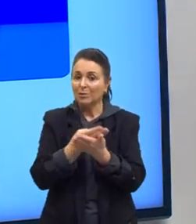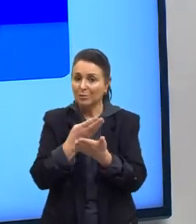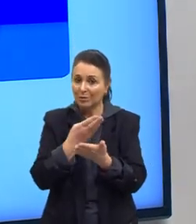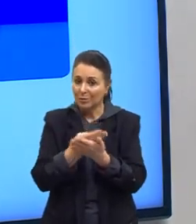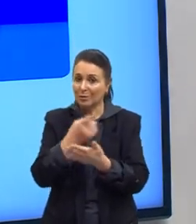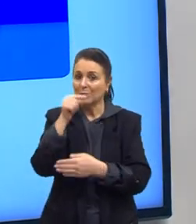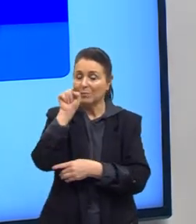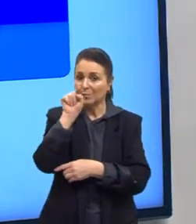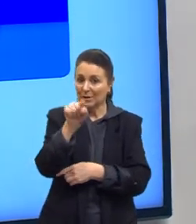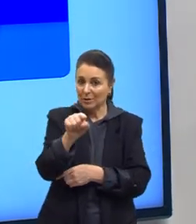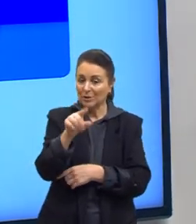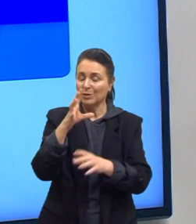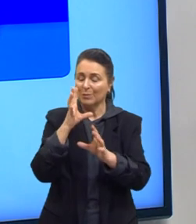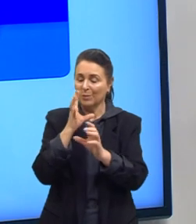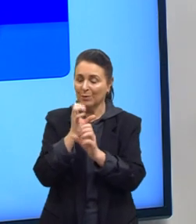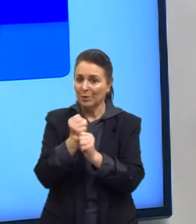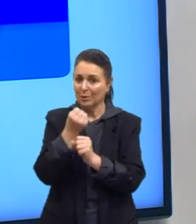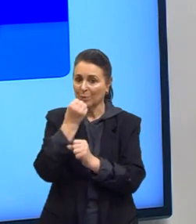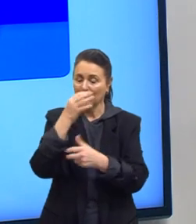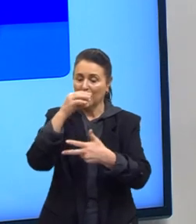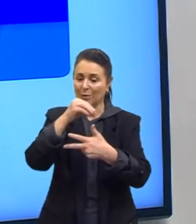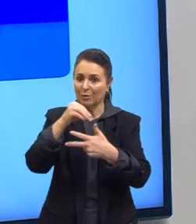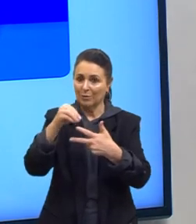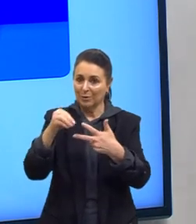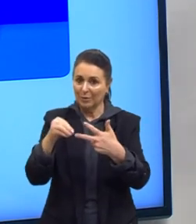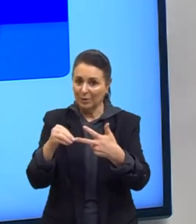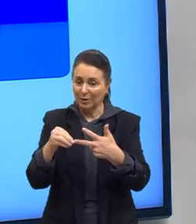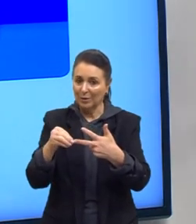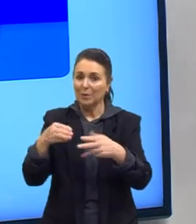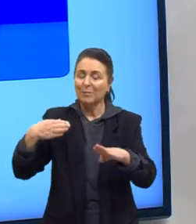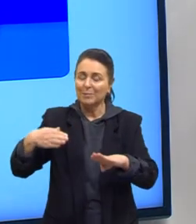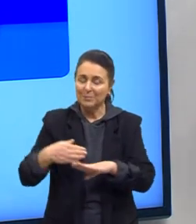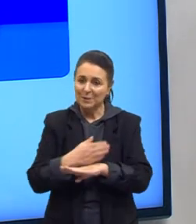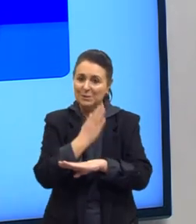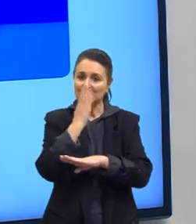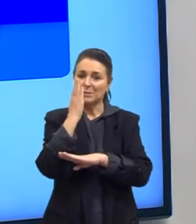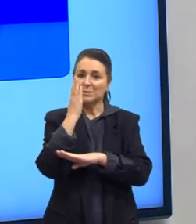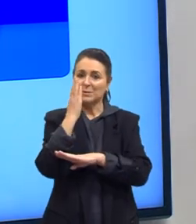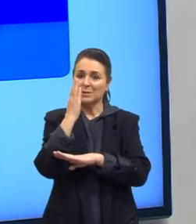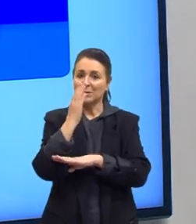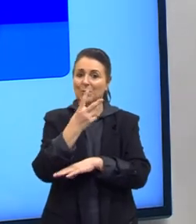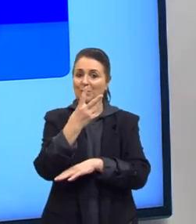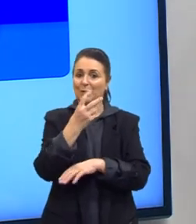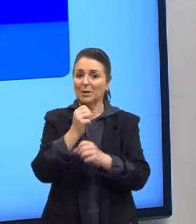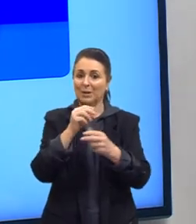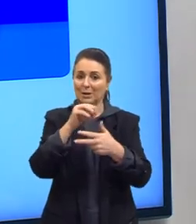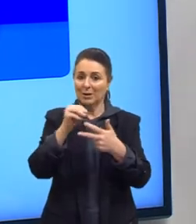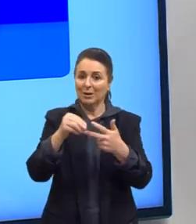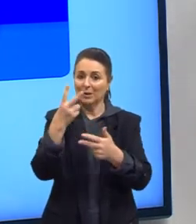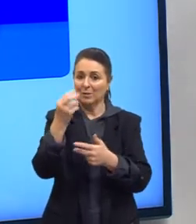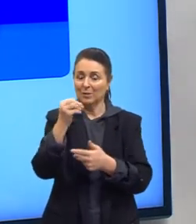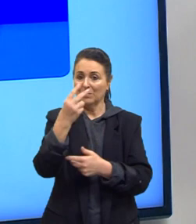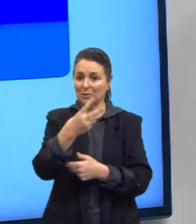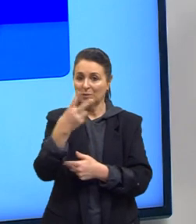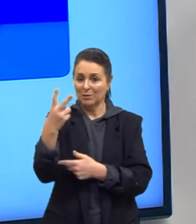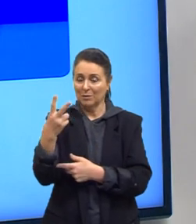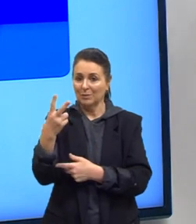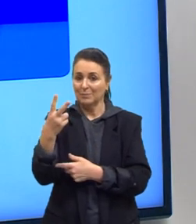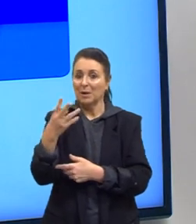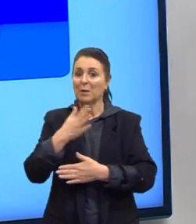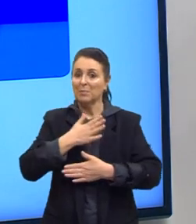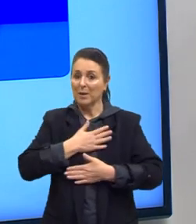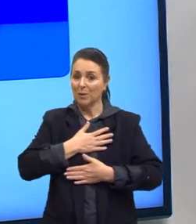para que você tire uma boa nota no Enem, ok? Então, lá, partiu passar o Enem 2022, um grande abraço, meu e do